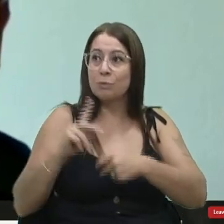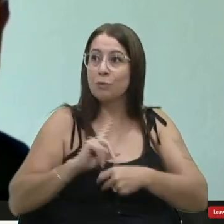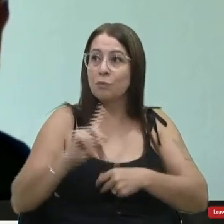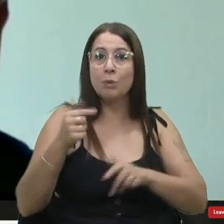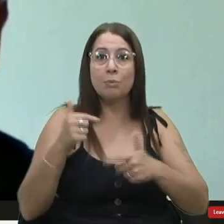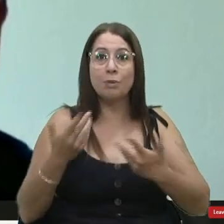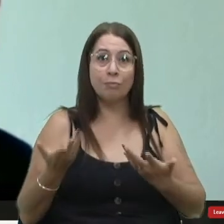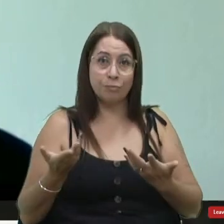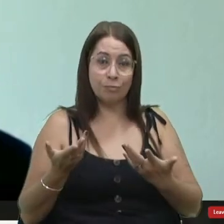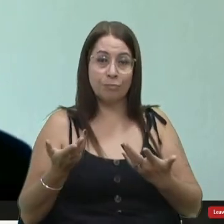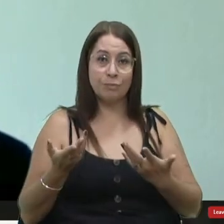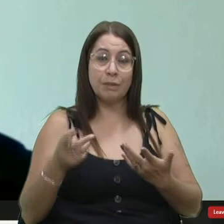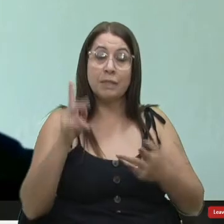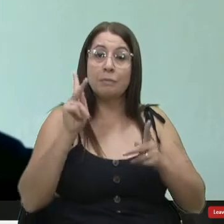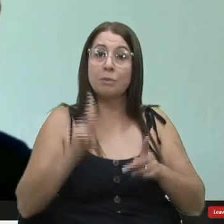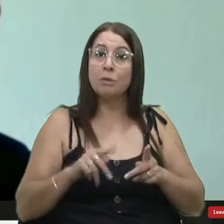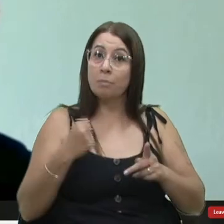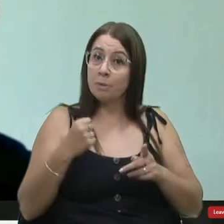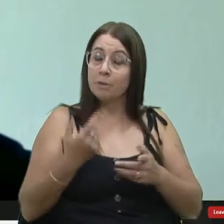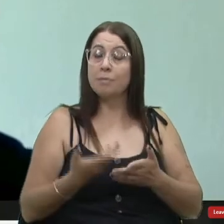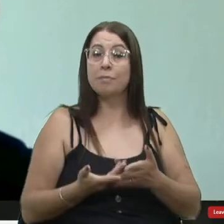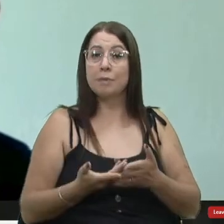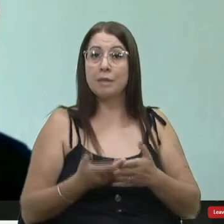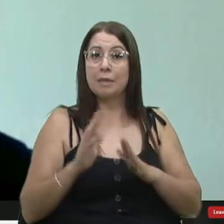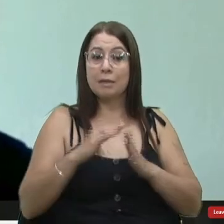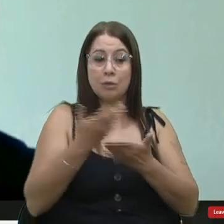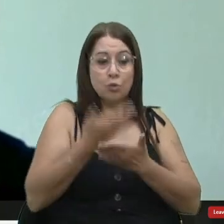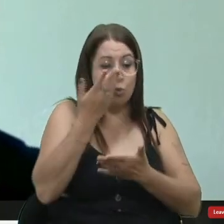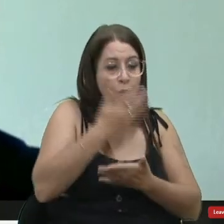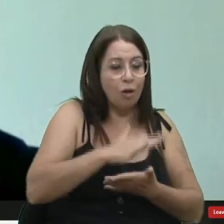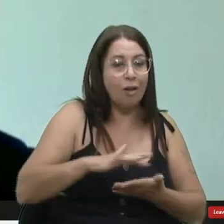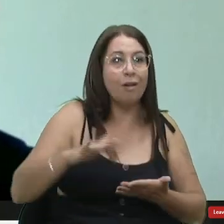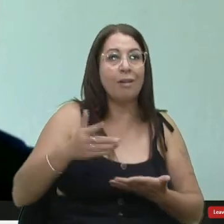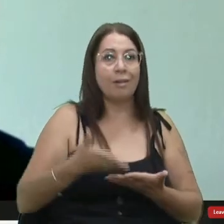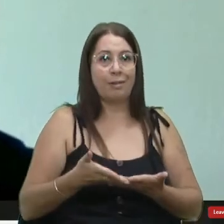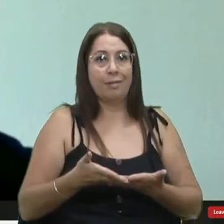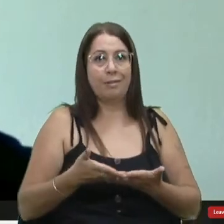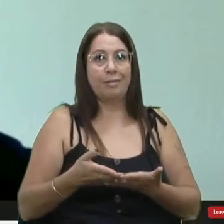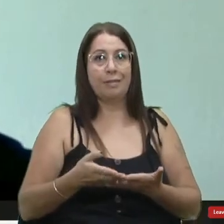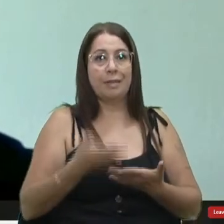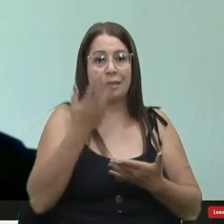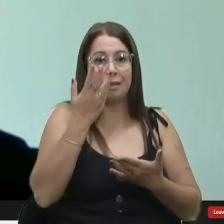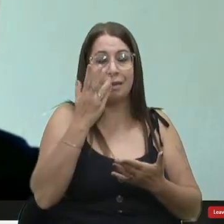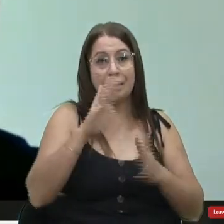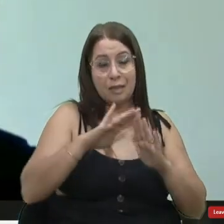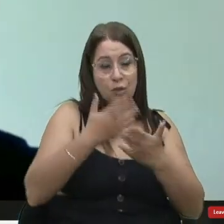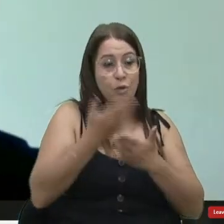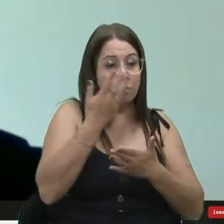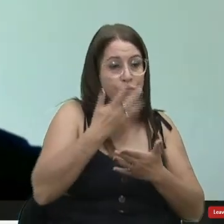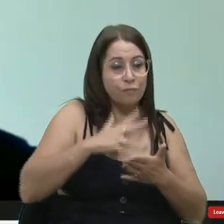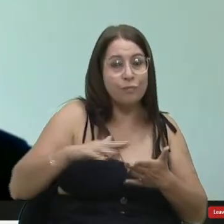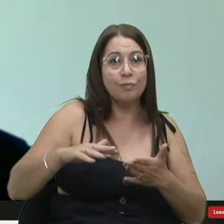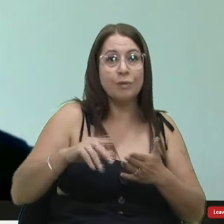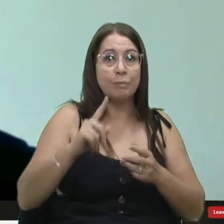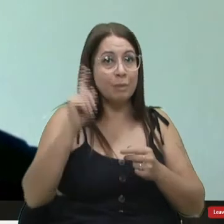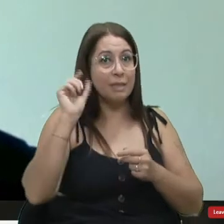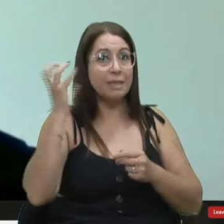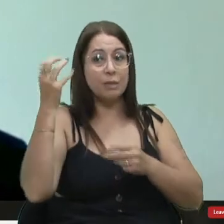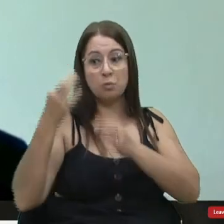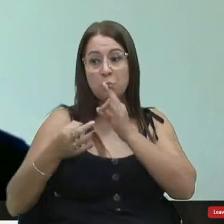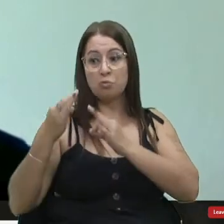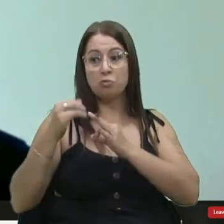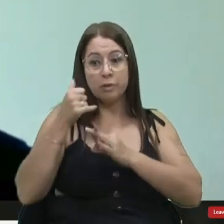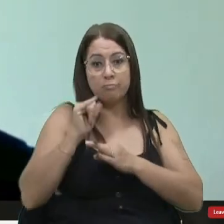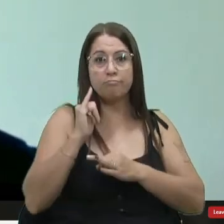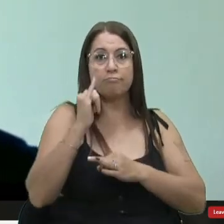e as pessoas precisavam da escolinha infantil e a escolinha infantil hoje por uma decisão de uma juíza